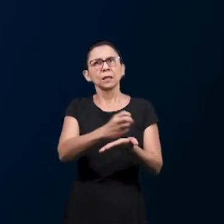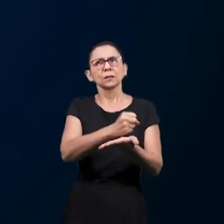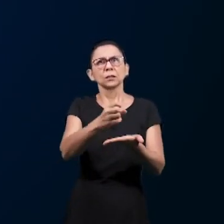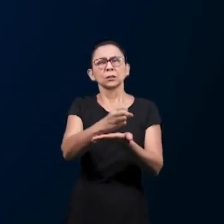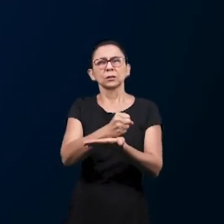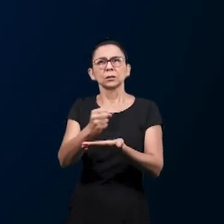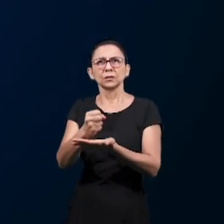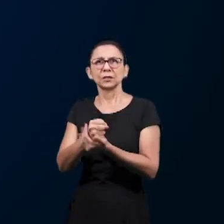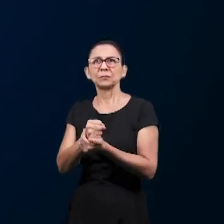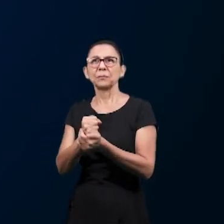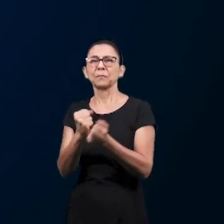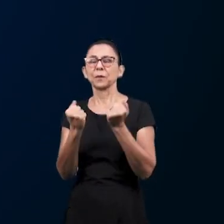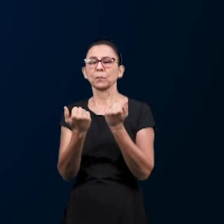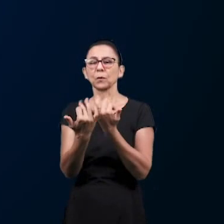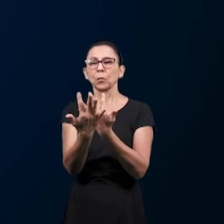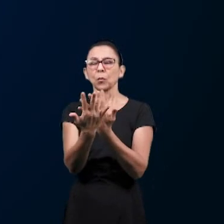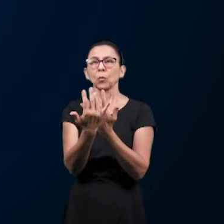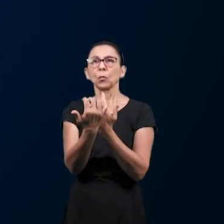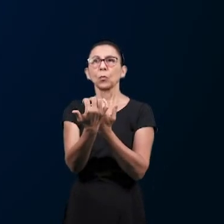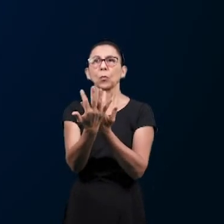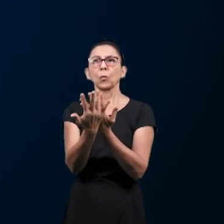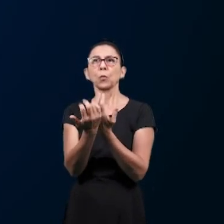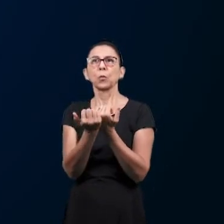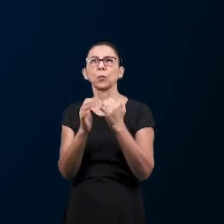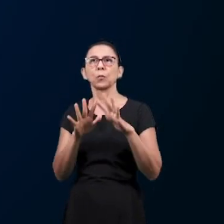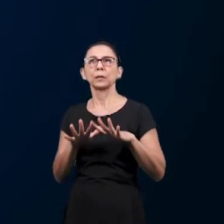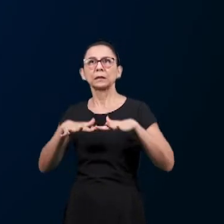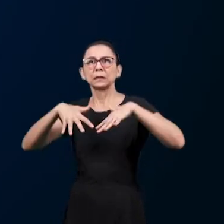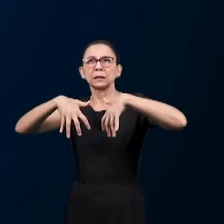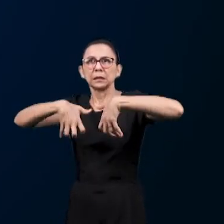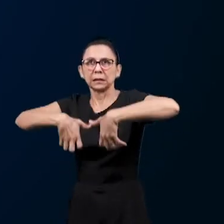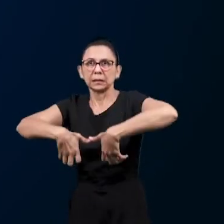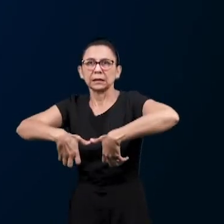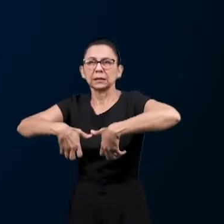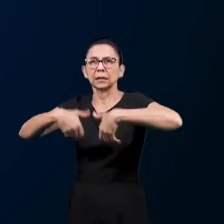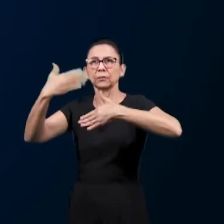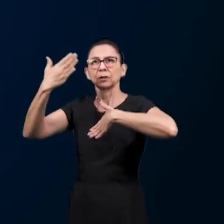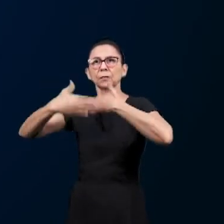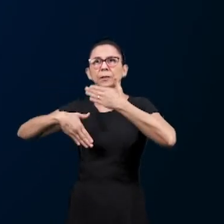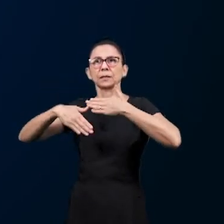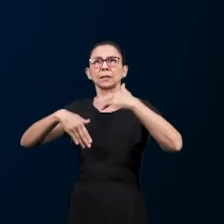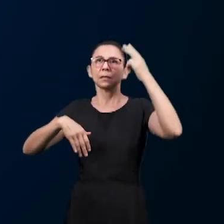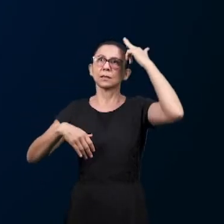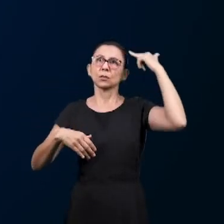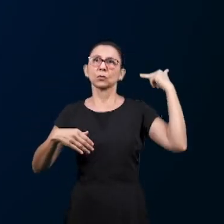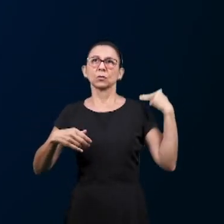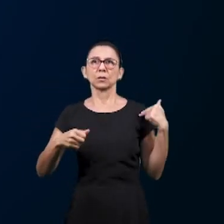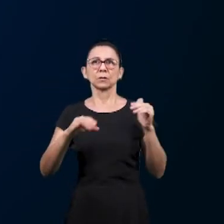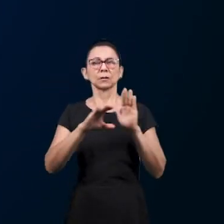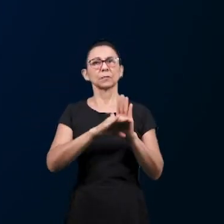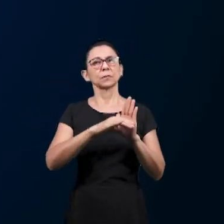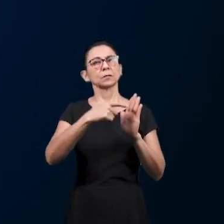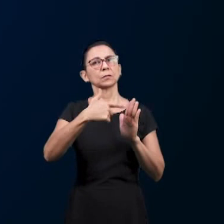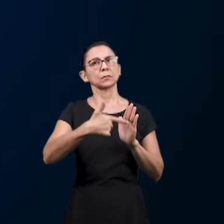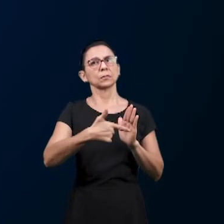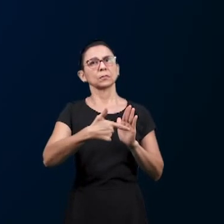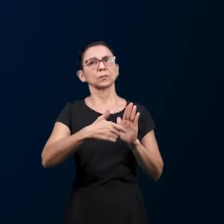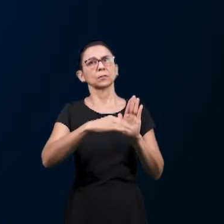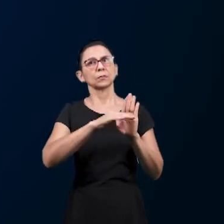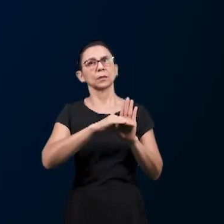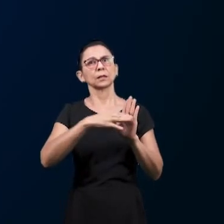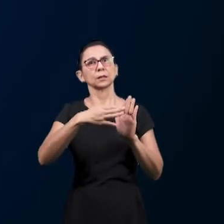dos irmãos José signavam diante do céu, isso cumpre-se no verso 42, verso 6. É quando o Senhor